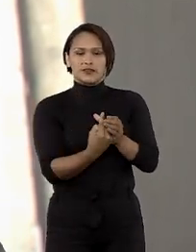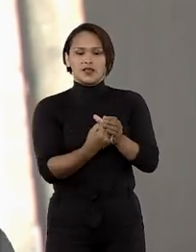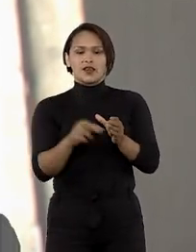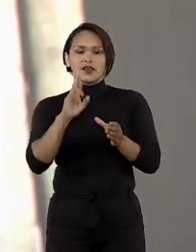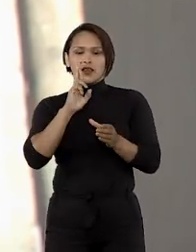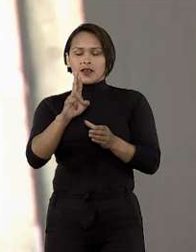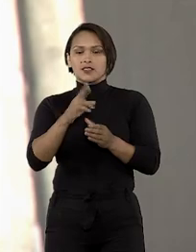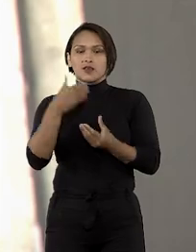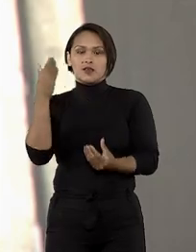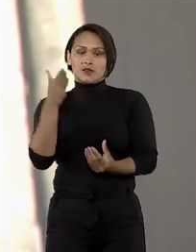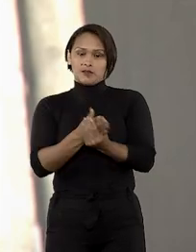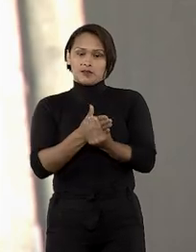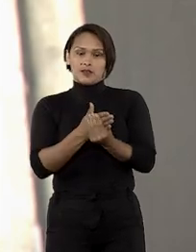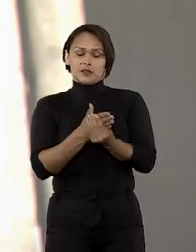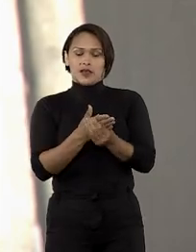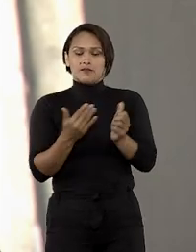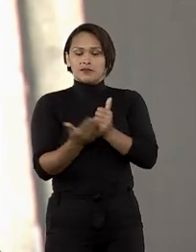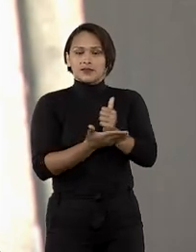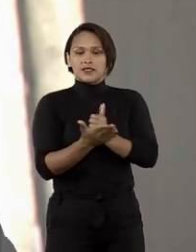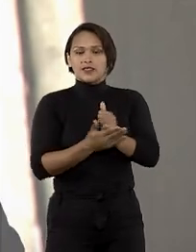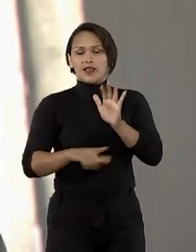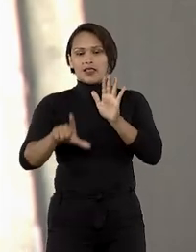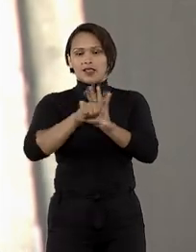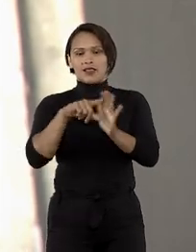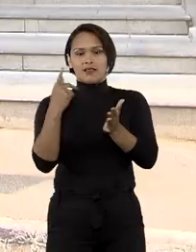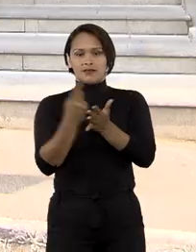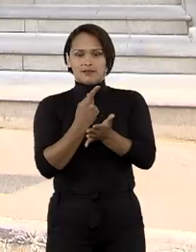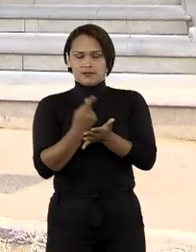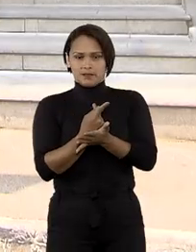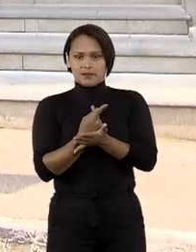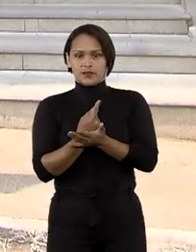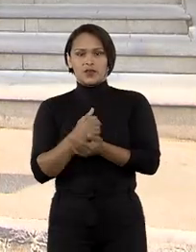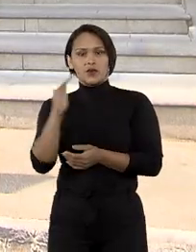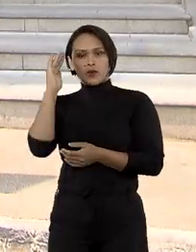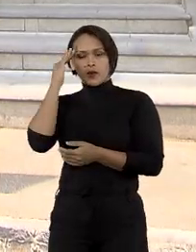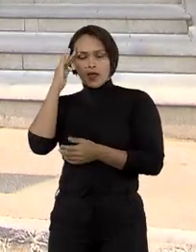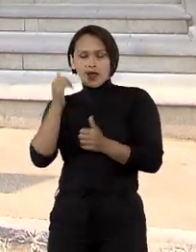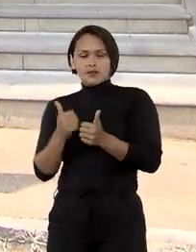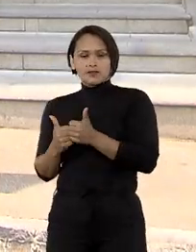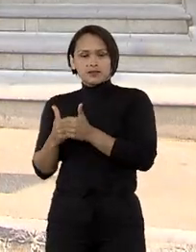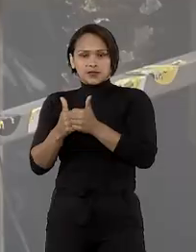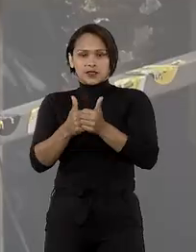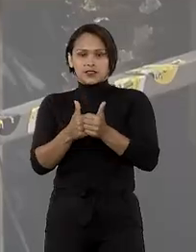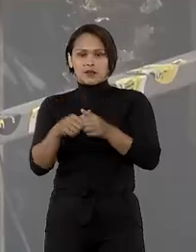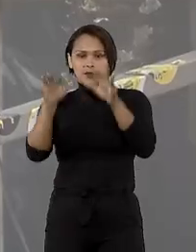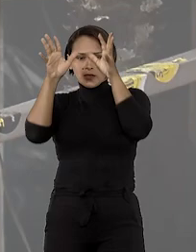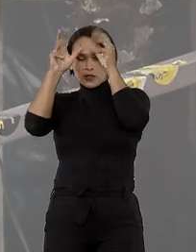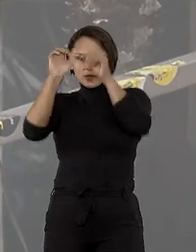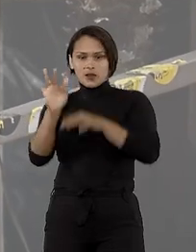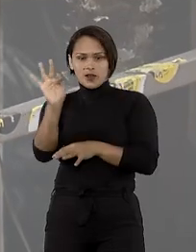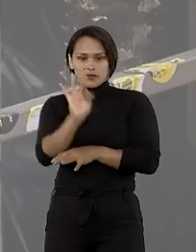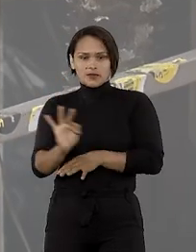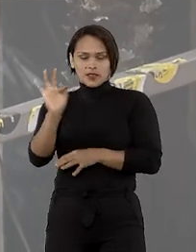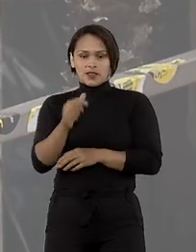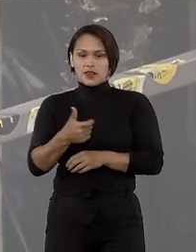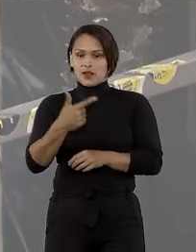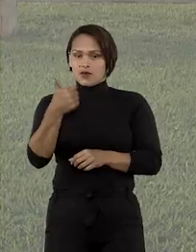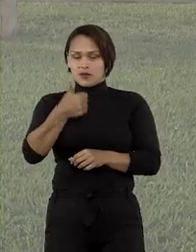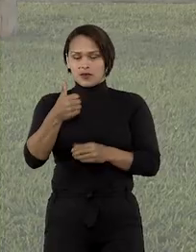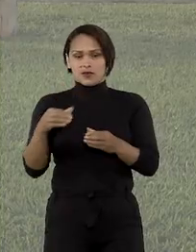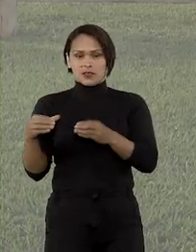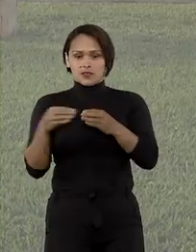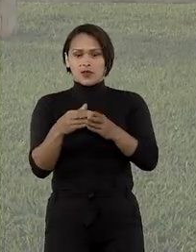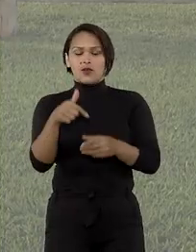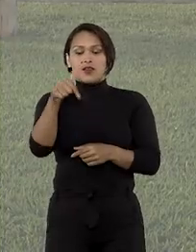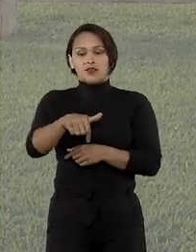responder a processo baseado na lei de improbidade. O entendimento foi mantido pelo Tribunal Regional Federal da primeira região.